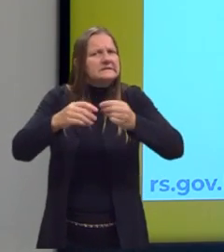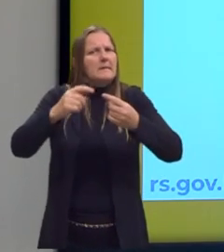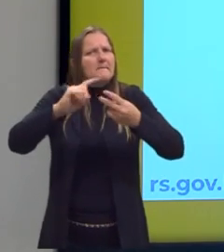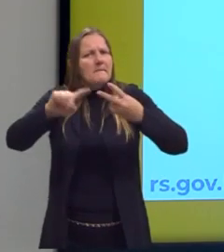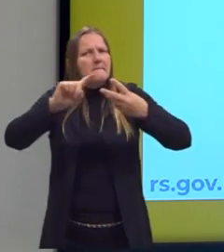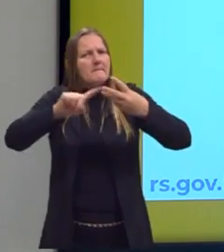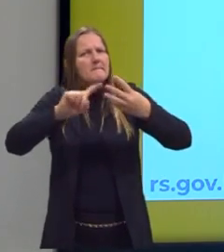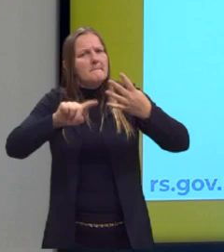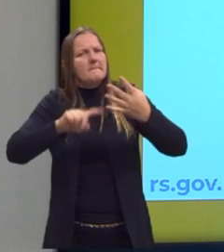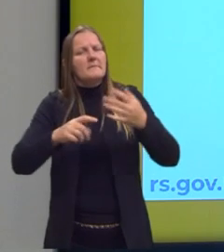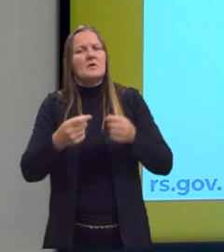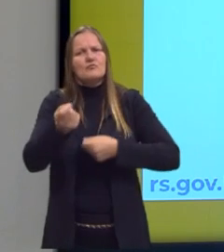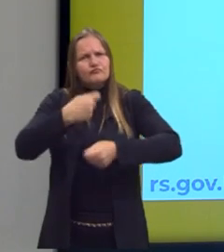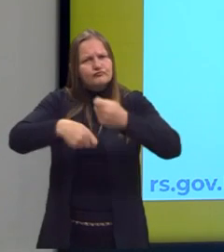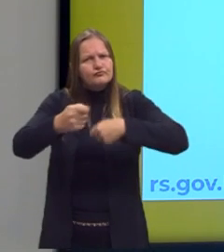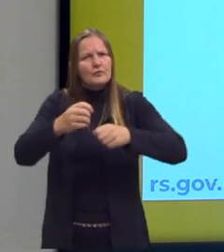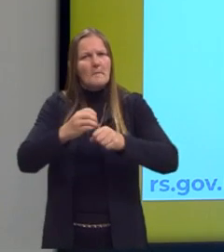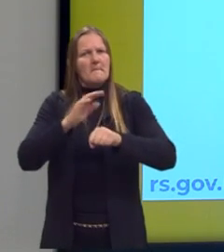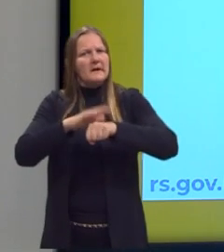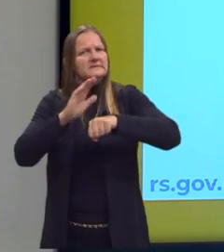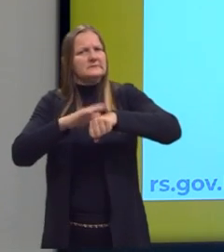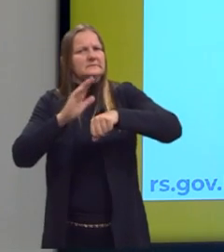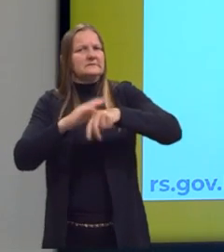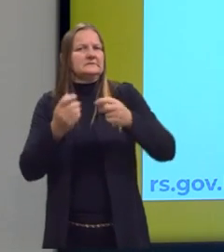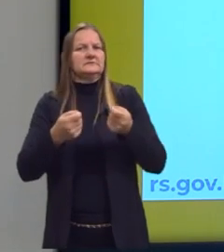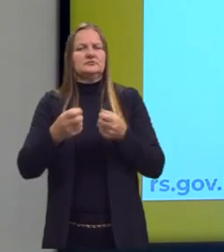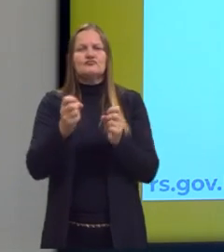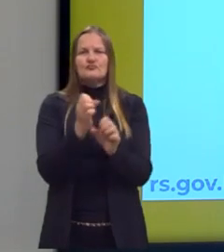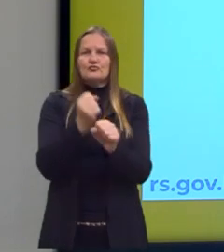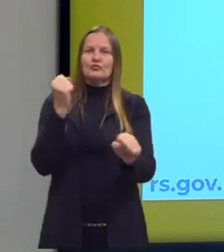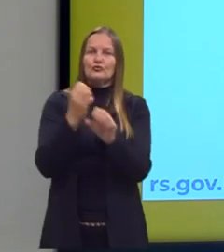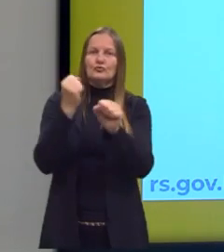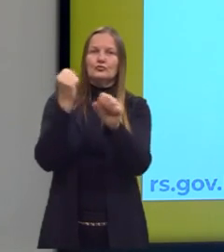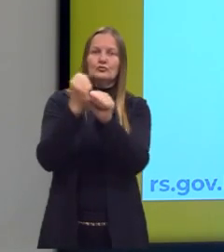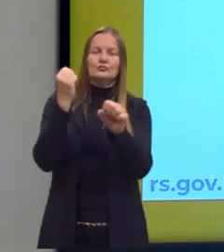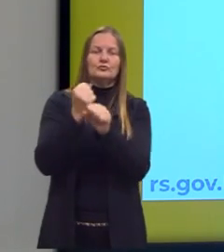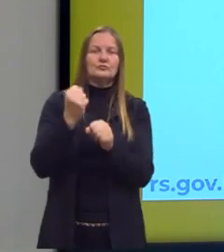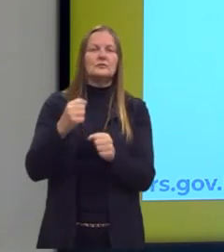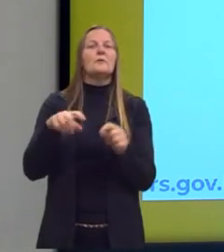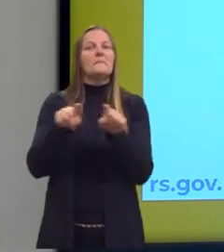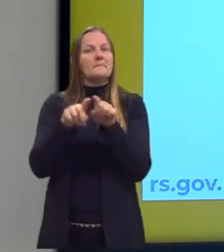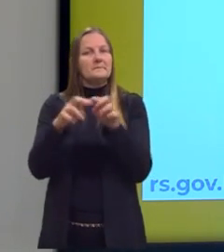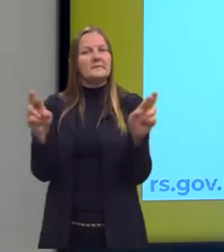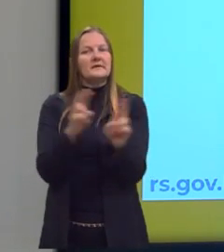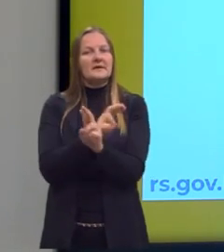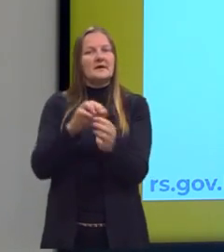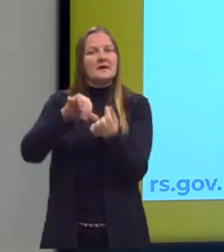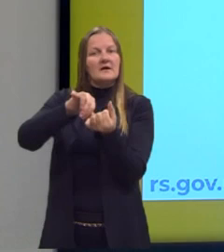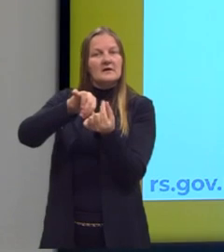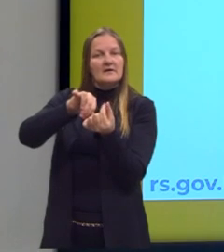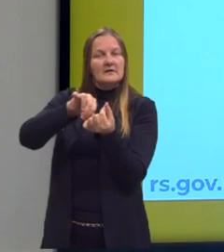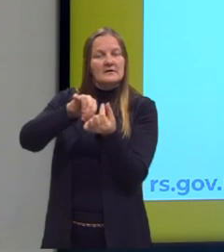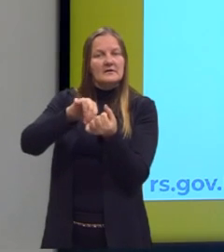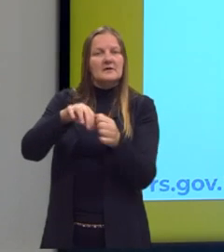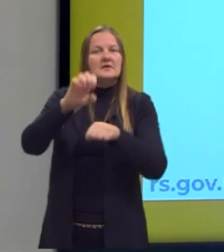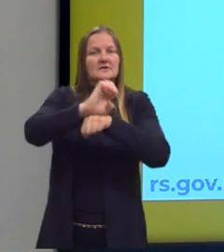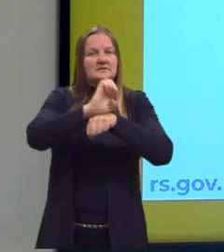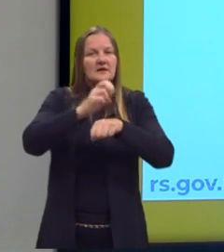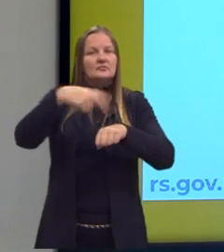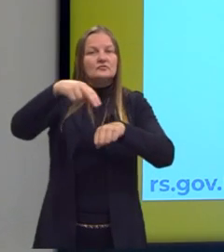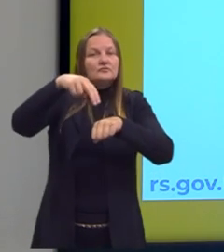poder fazer mais comércio e lucrar mais. Mas o capitalismo também está relacionado com a formação dos estados